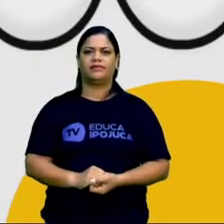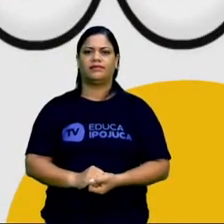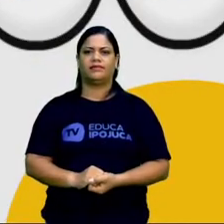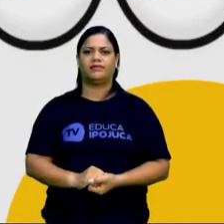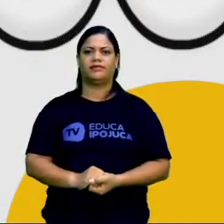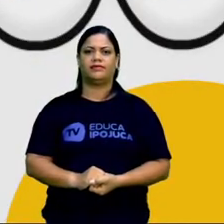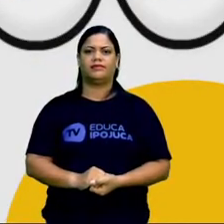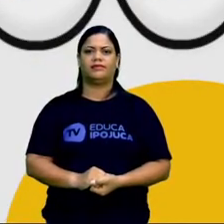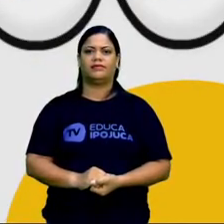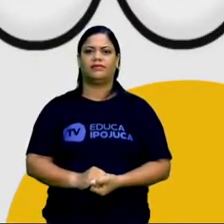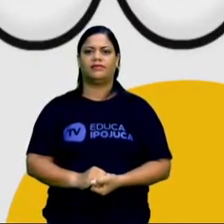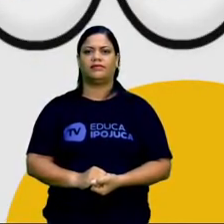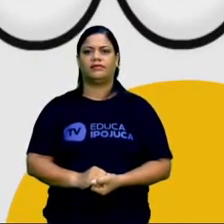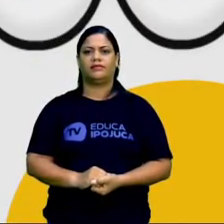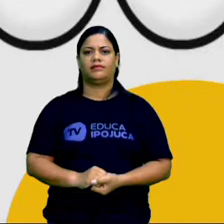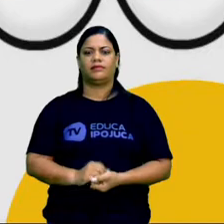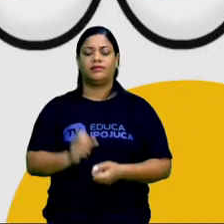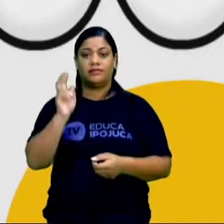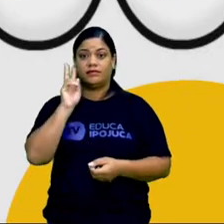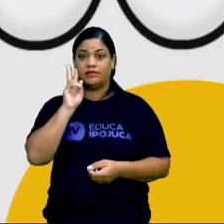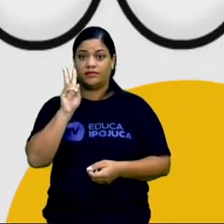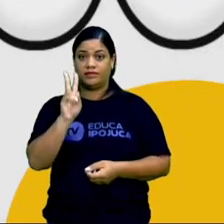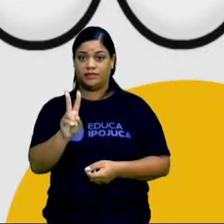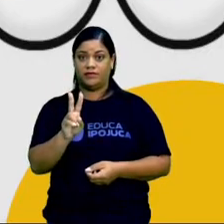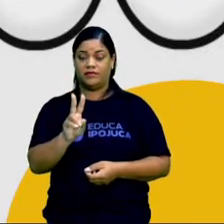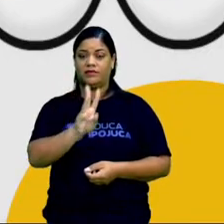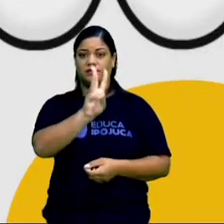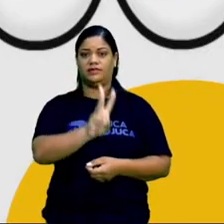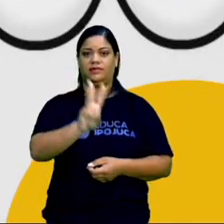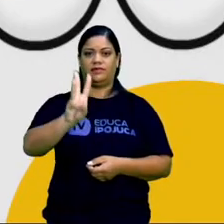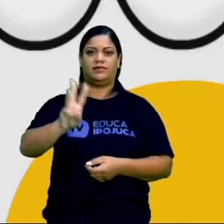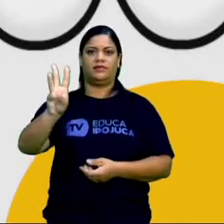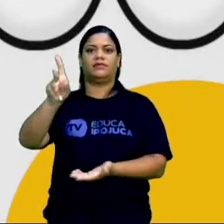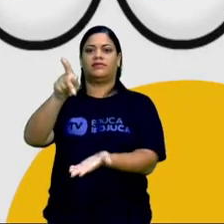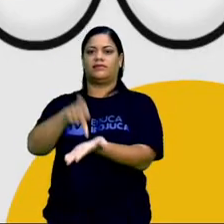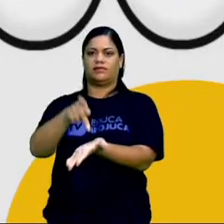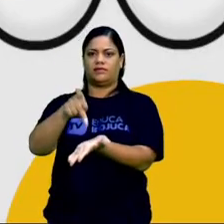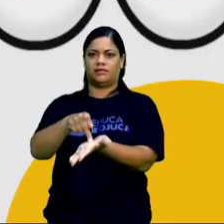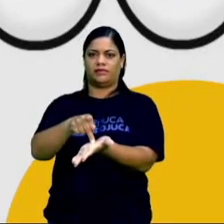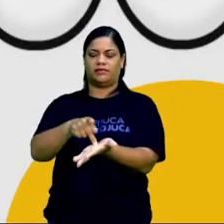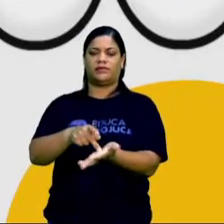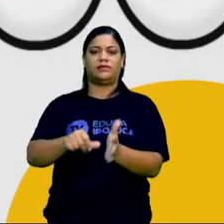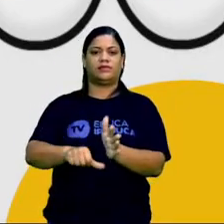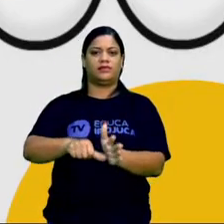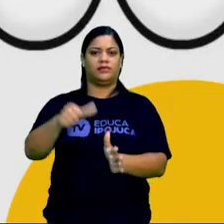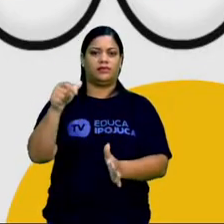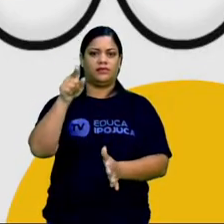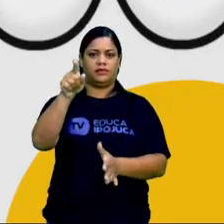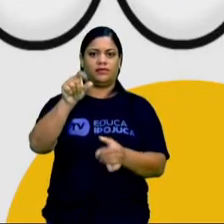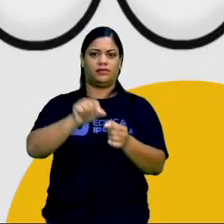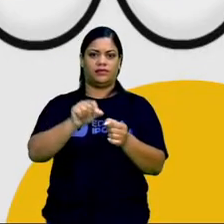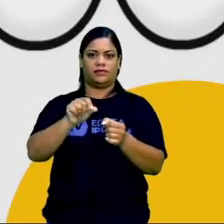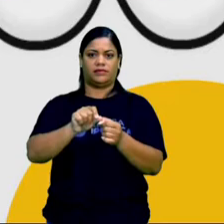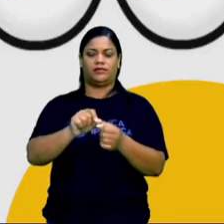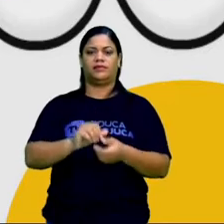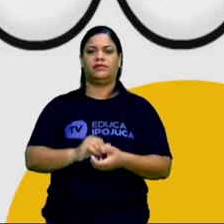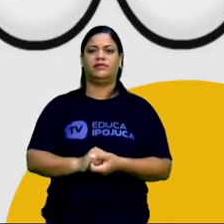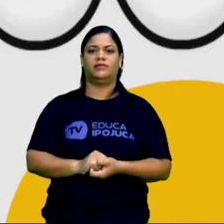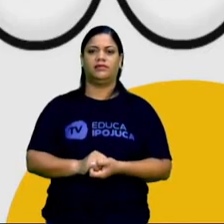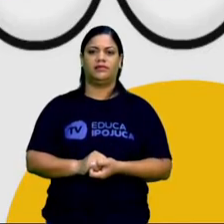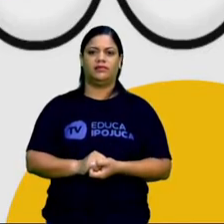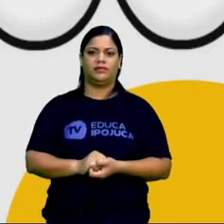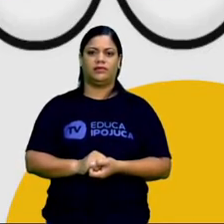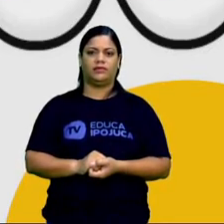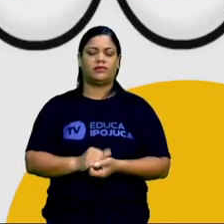ver as dicas. Verifique se o site é verdadeiro. Então, a primeira coisa que você vai verificar é de onde está